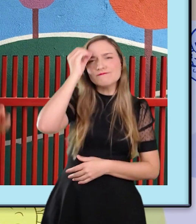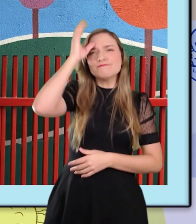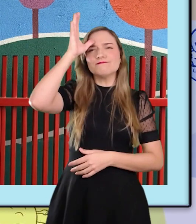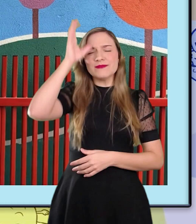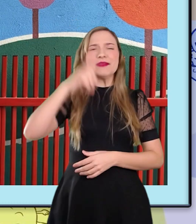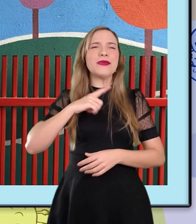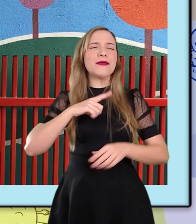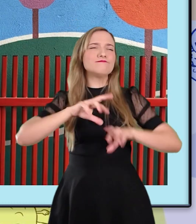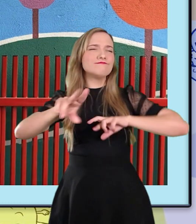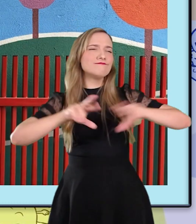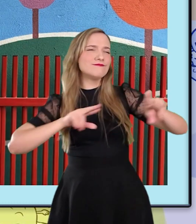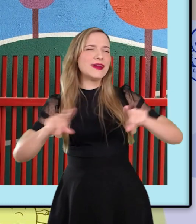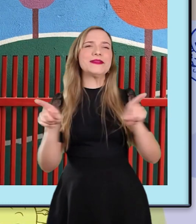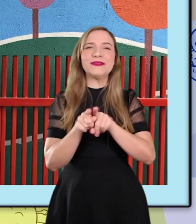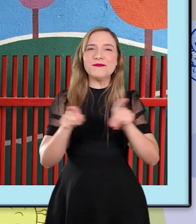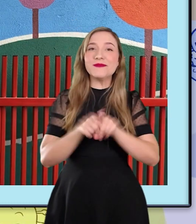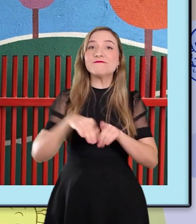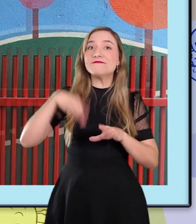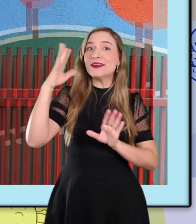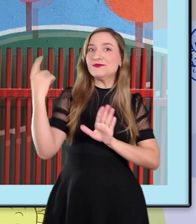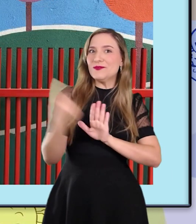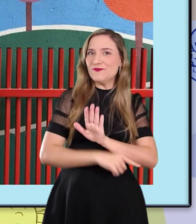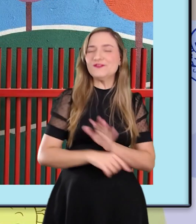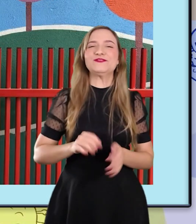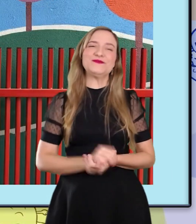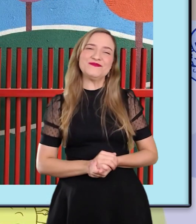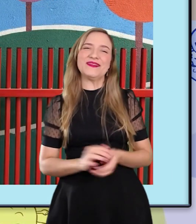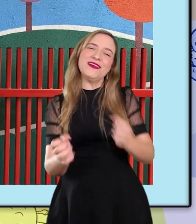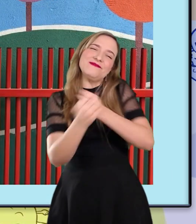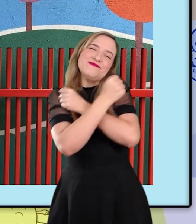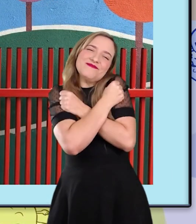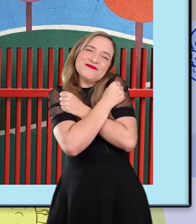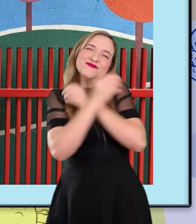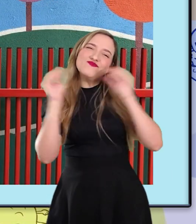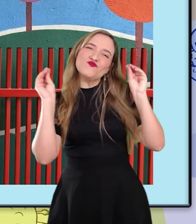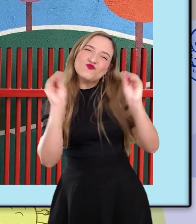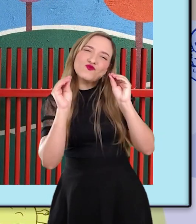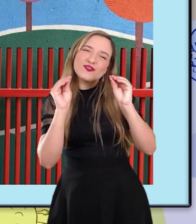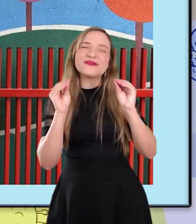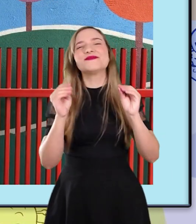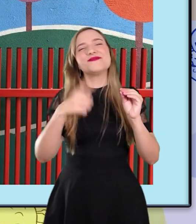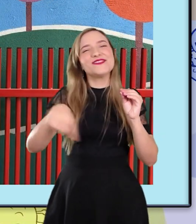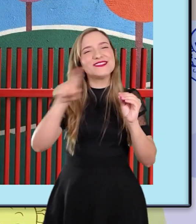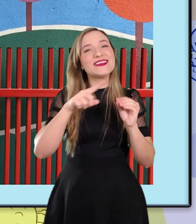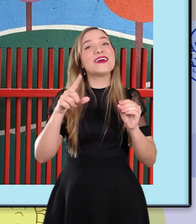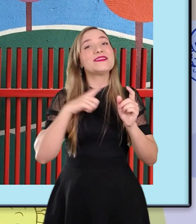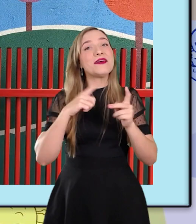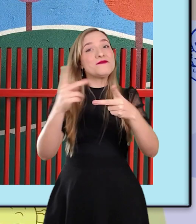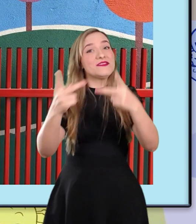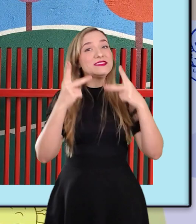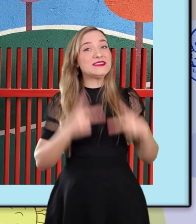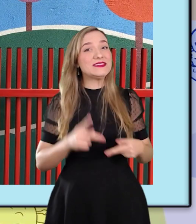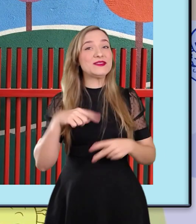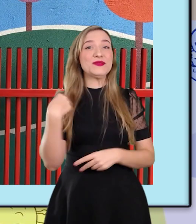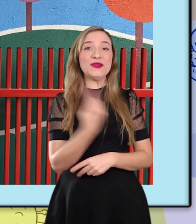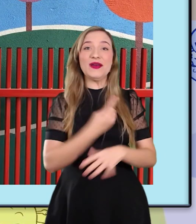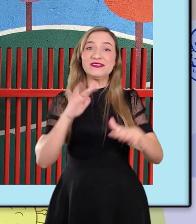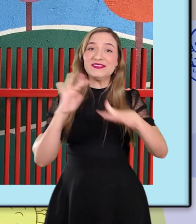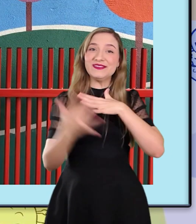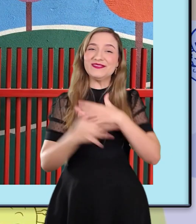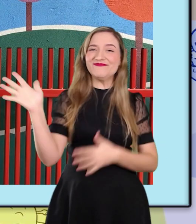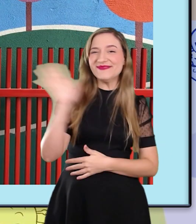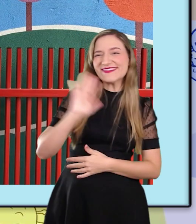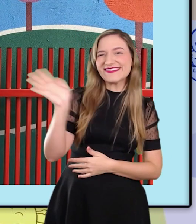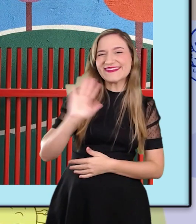diversificar e complexificar. Um grande beijo pra você! Visite as nossas redes